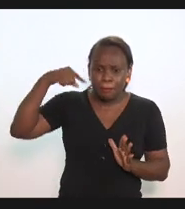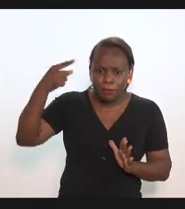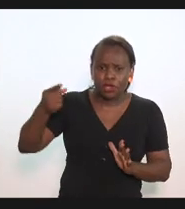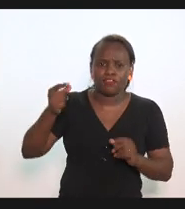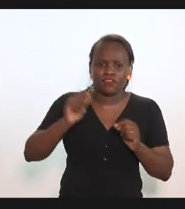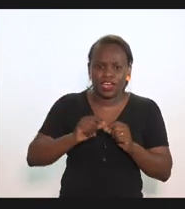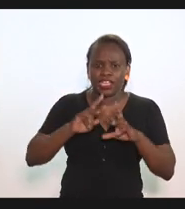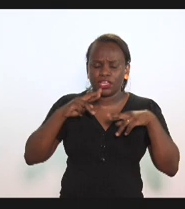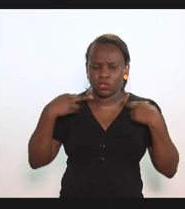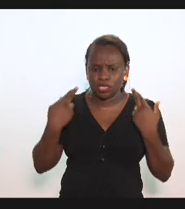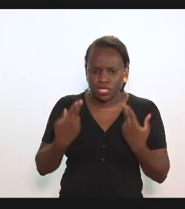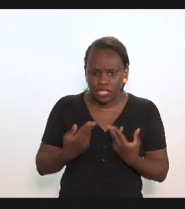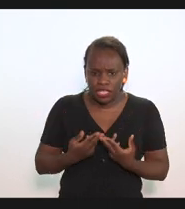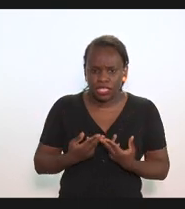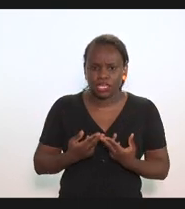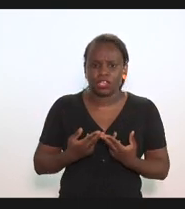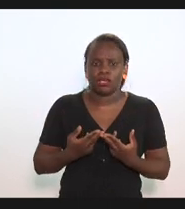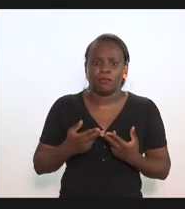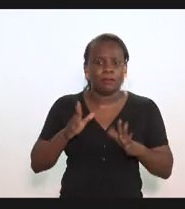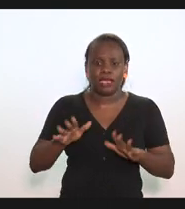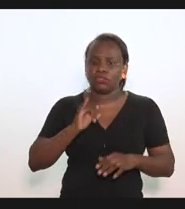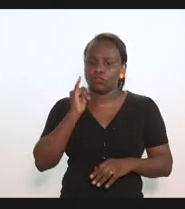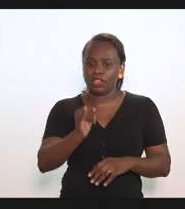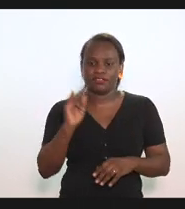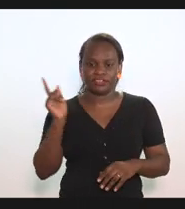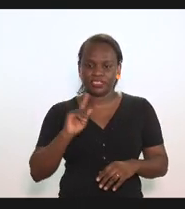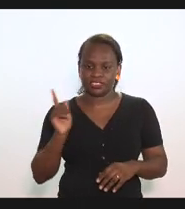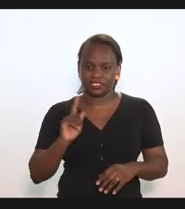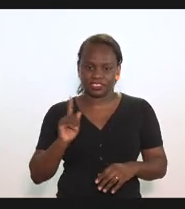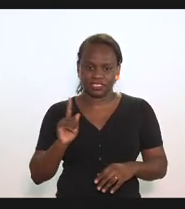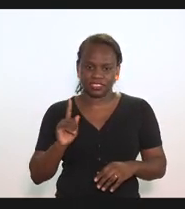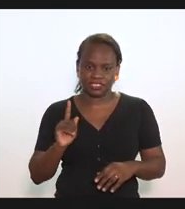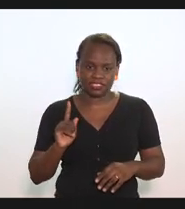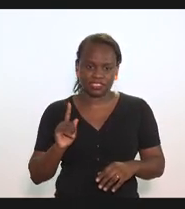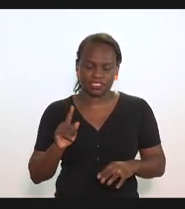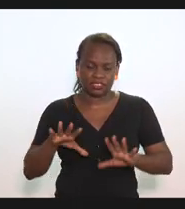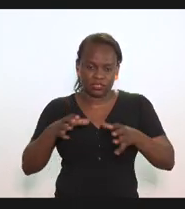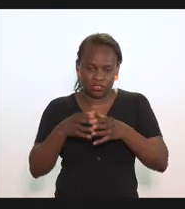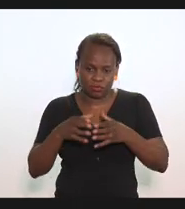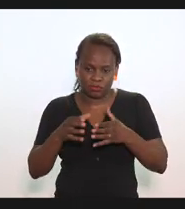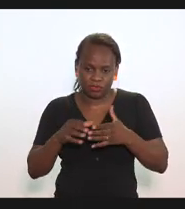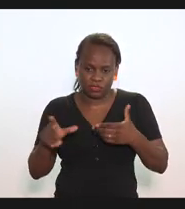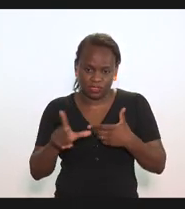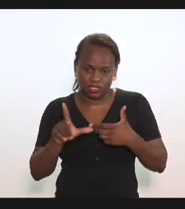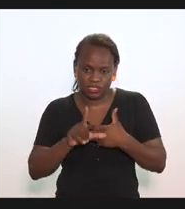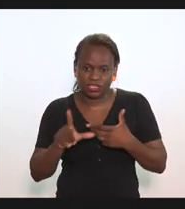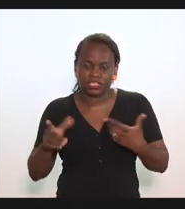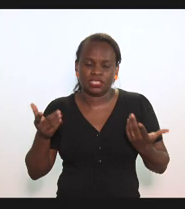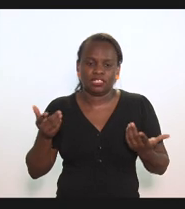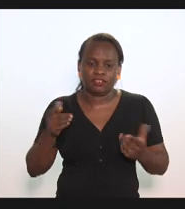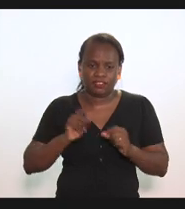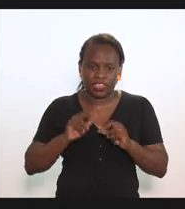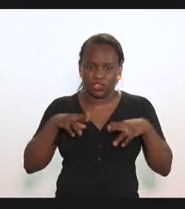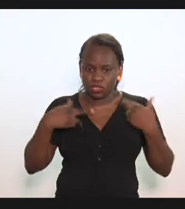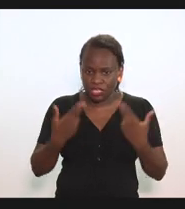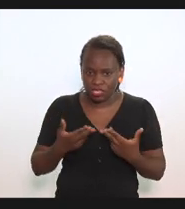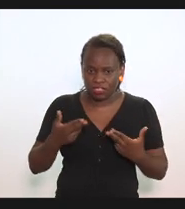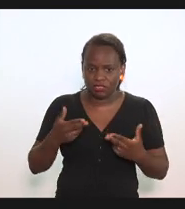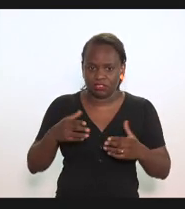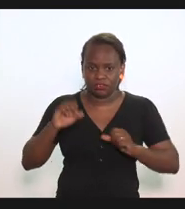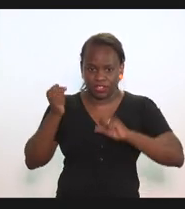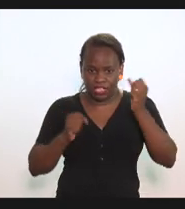uma reunião e sequer avisa ao legislativo que faria a reunião com o setor produtivo